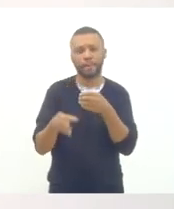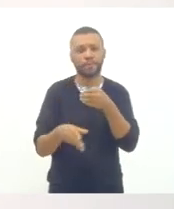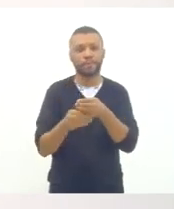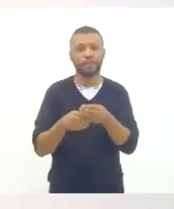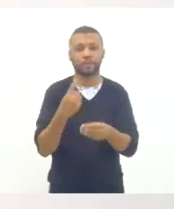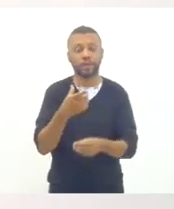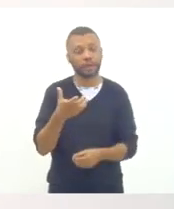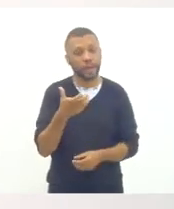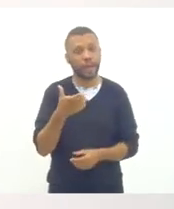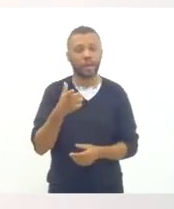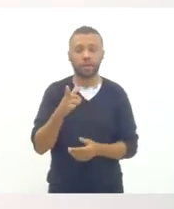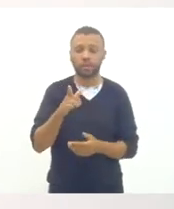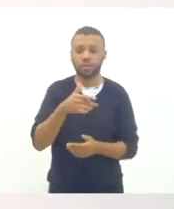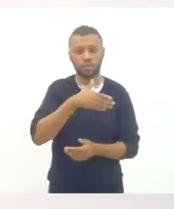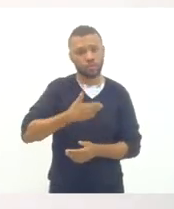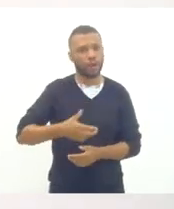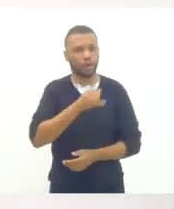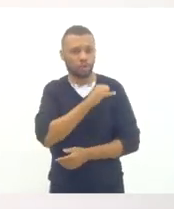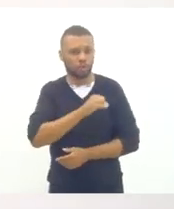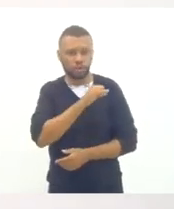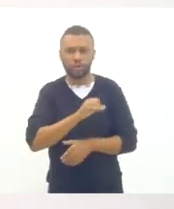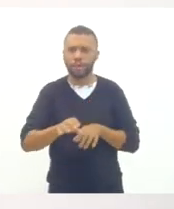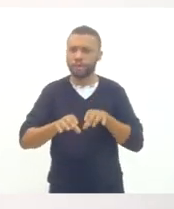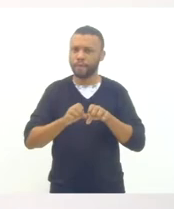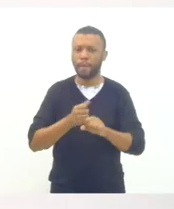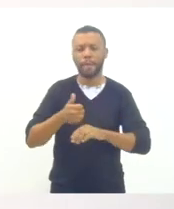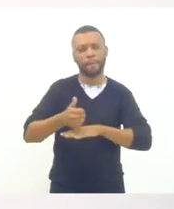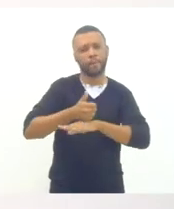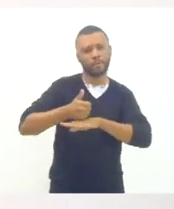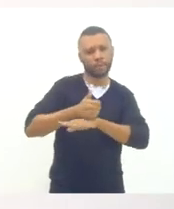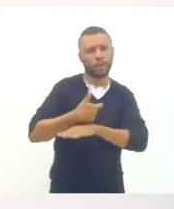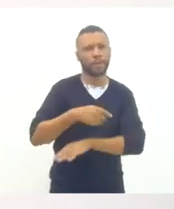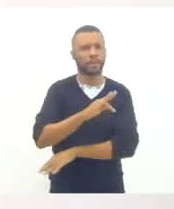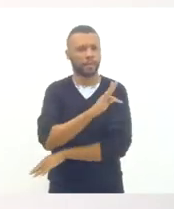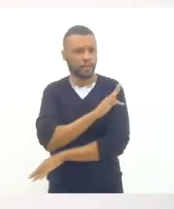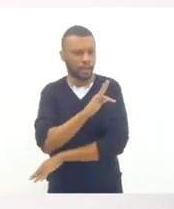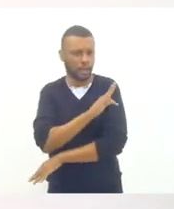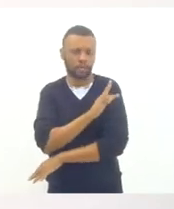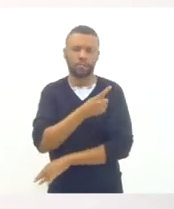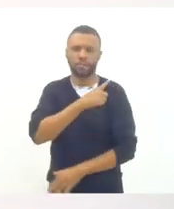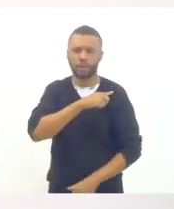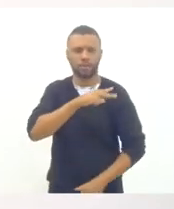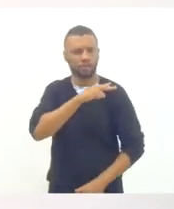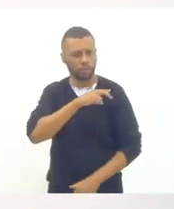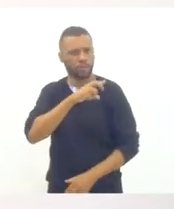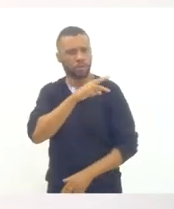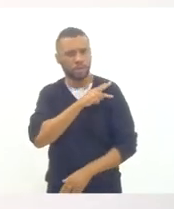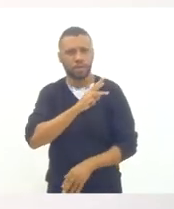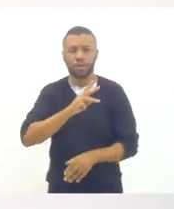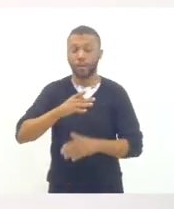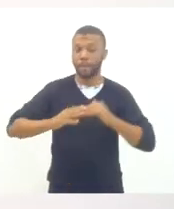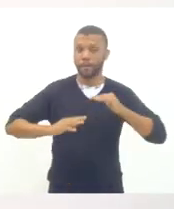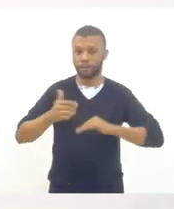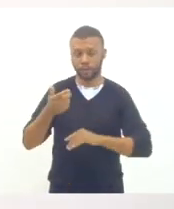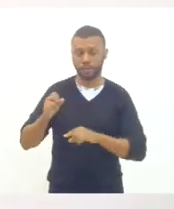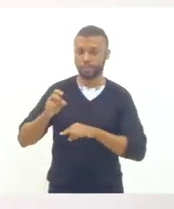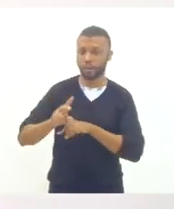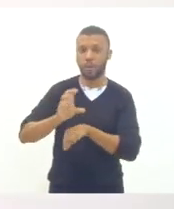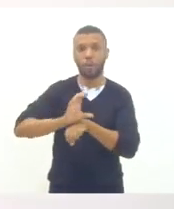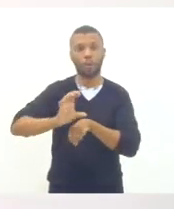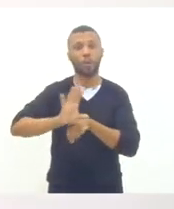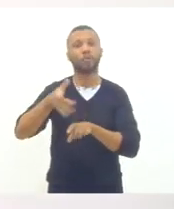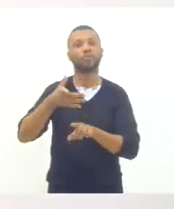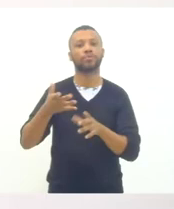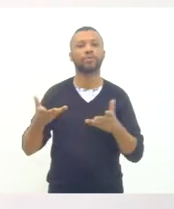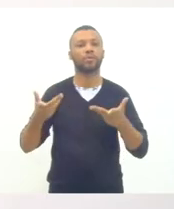o Estado do Rio de Janeiro forme profissionais, queremos técnicos de ensino médio, queremos também profissionais que façam curso de qualificação, mas a gente